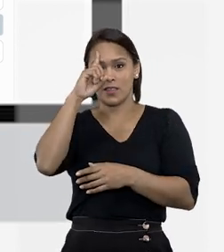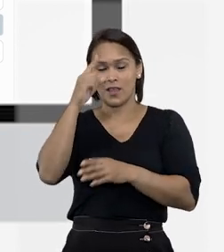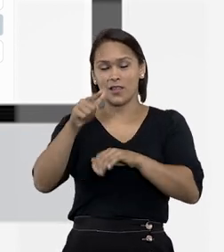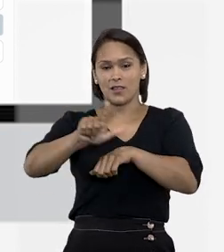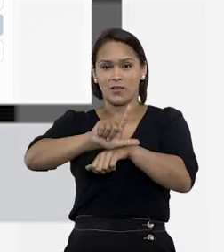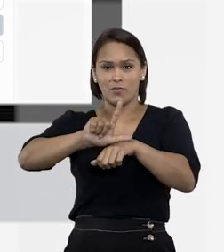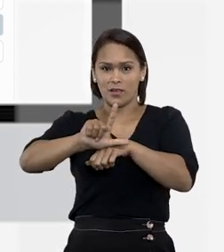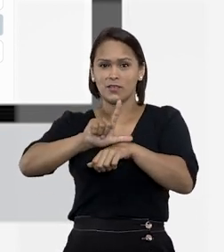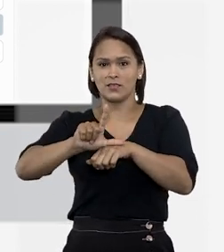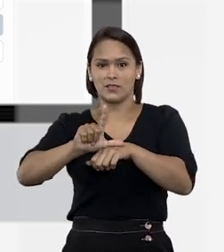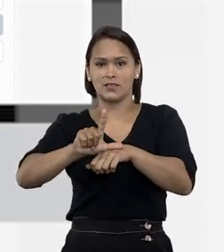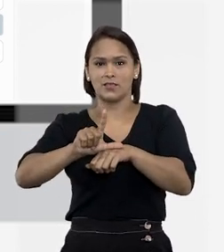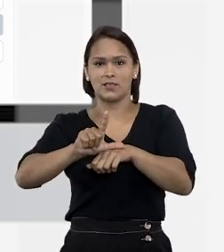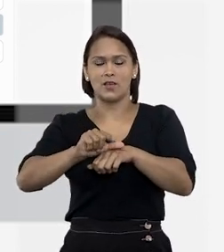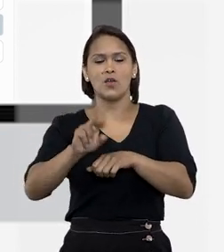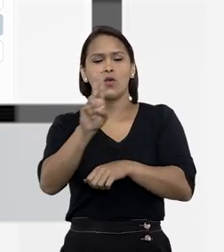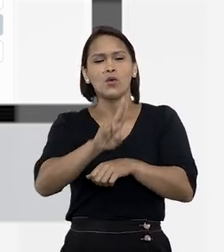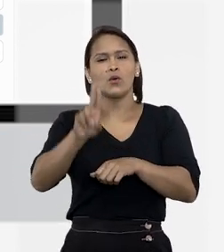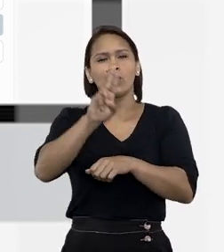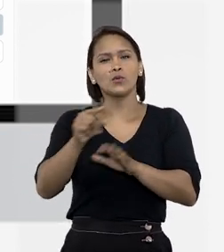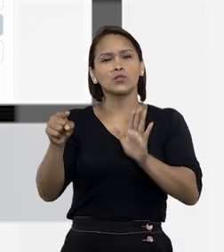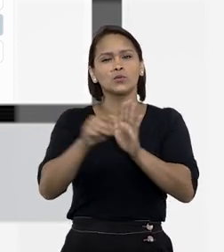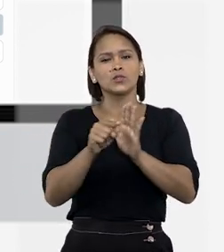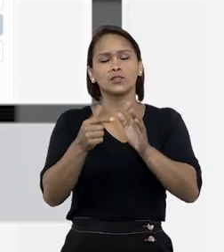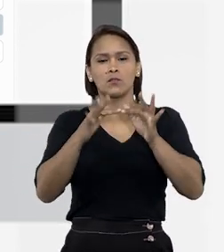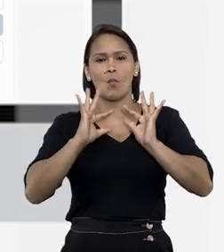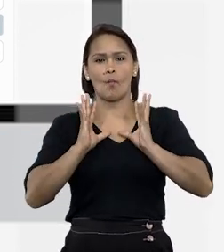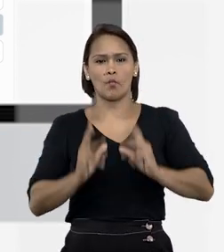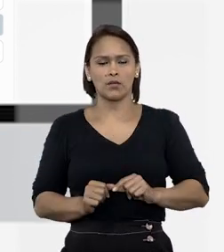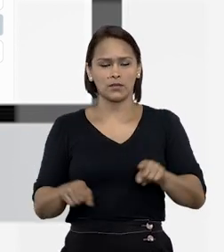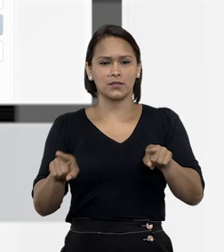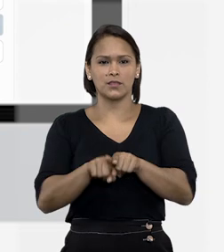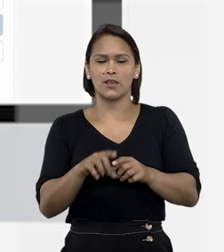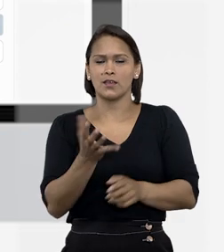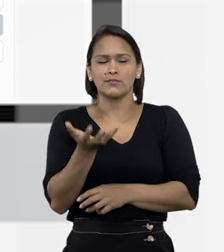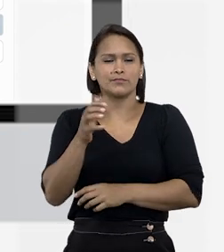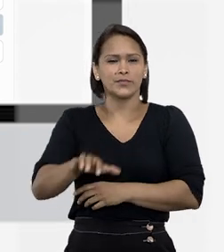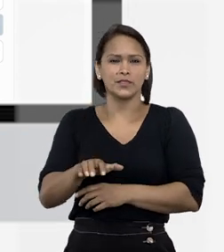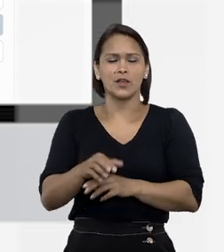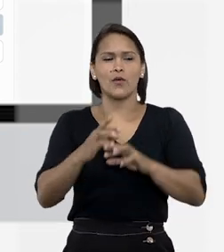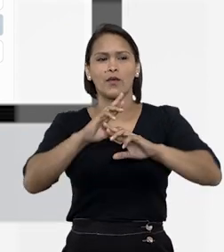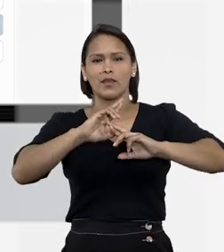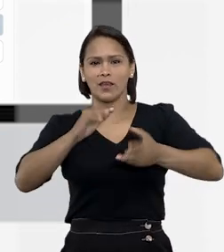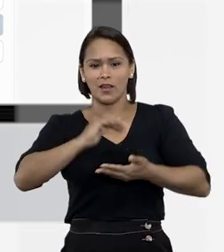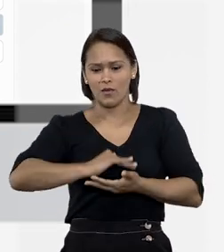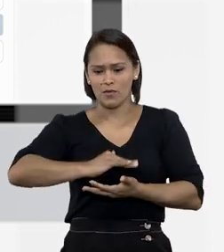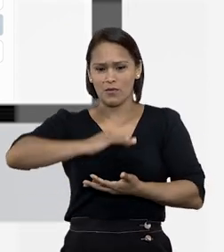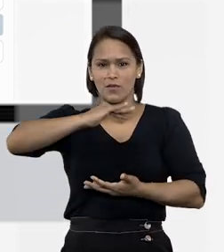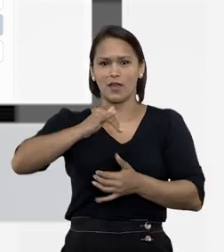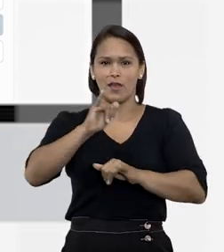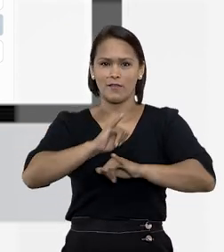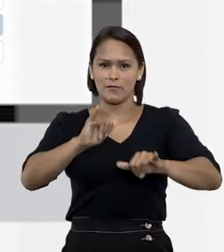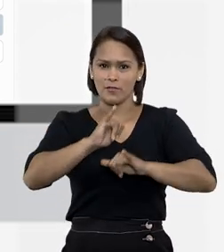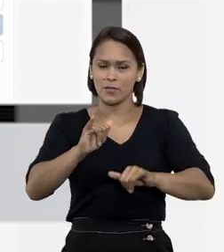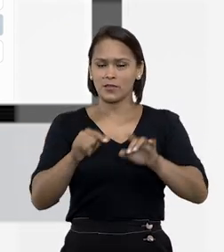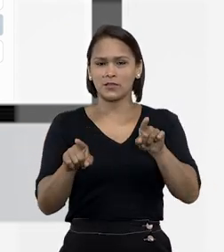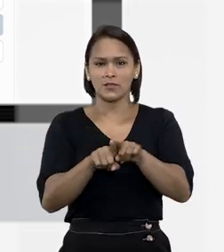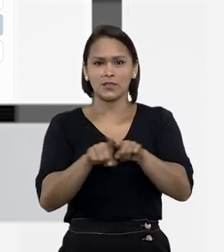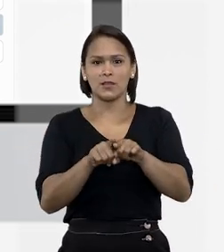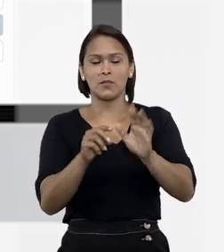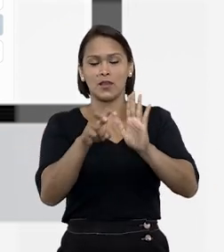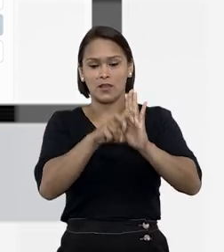Legislação, utilize o botão Limpar caso você não queira que os argumentos se acumulem. No campo